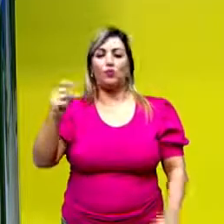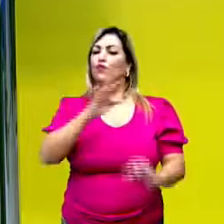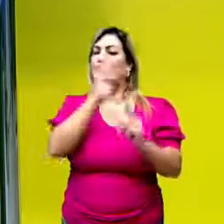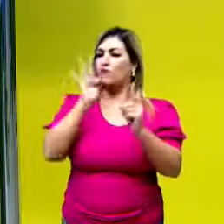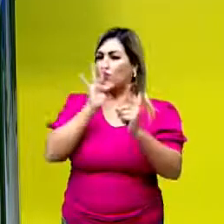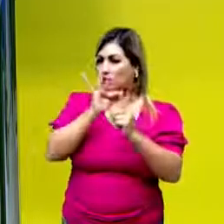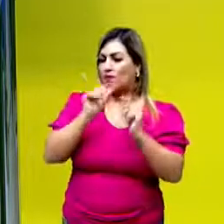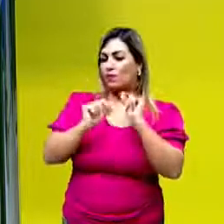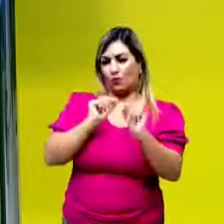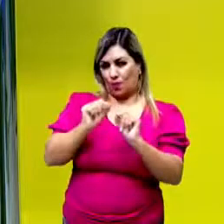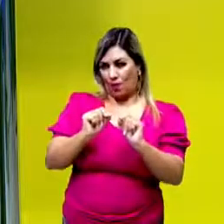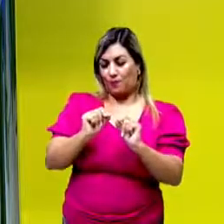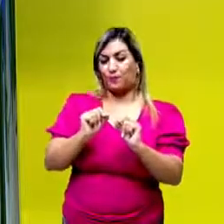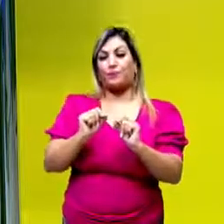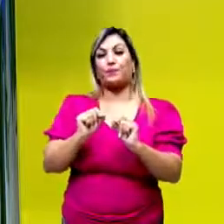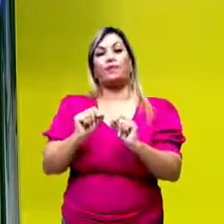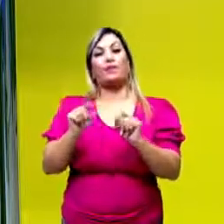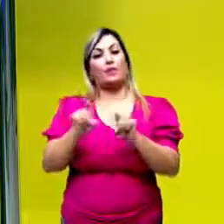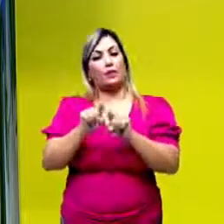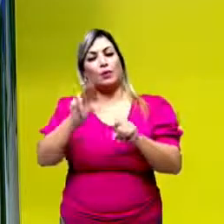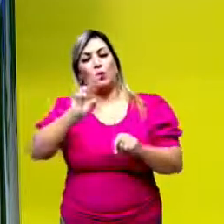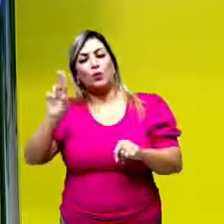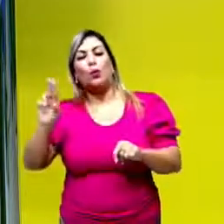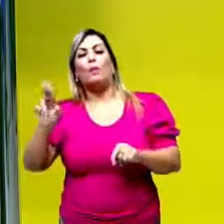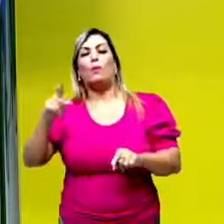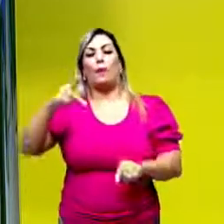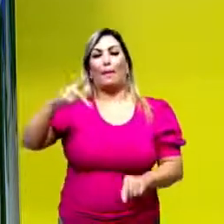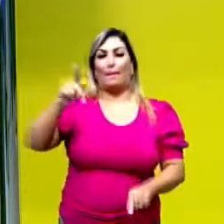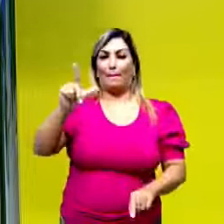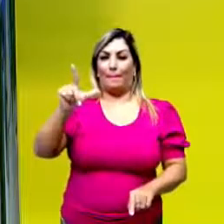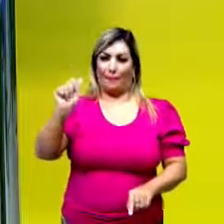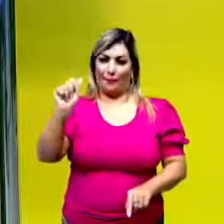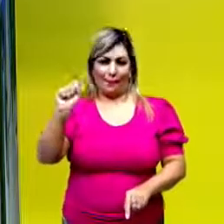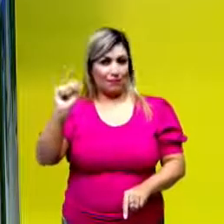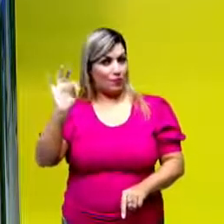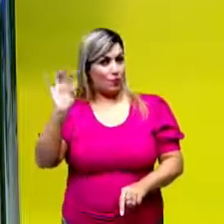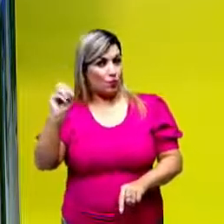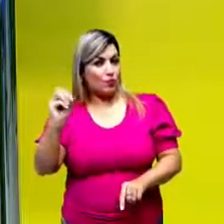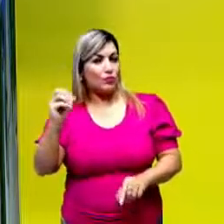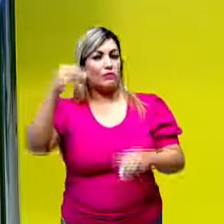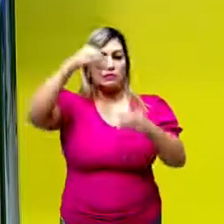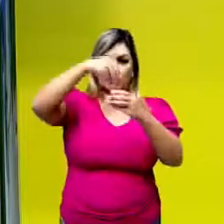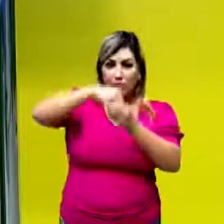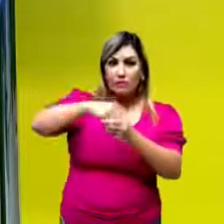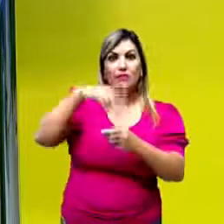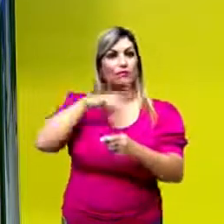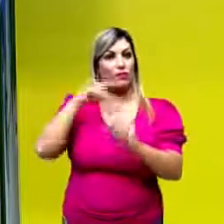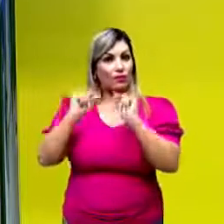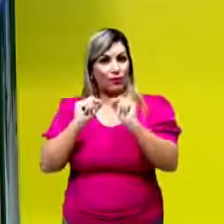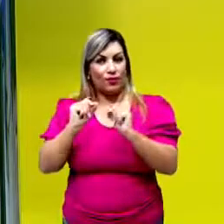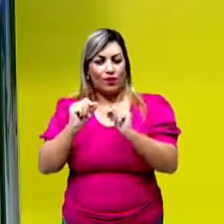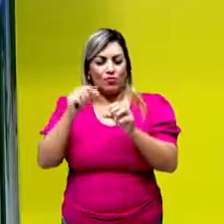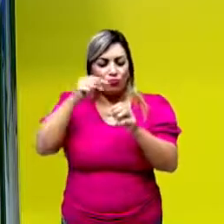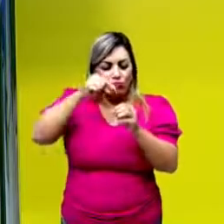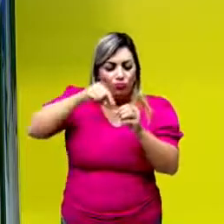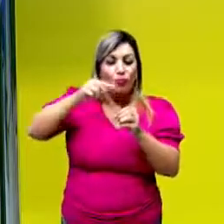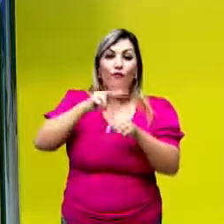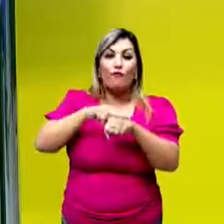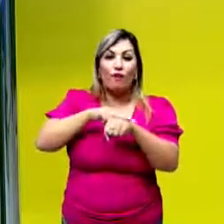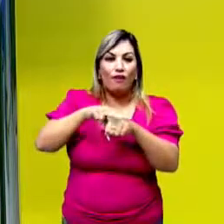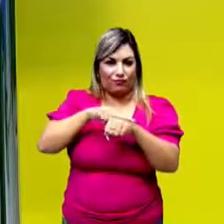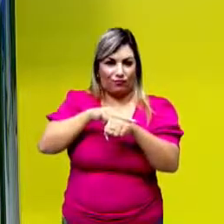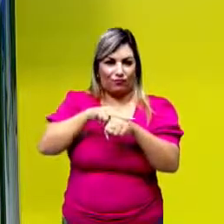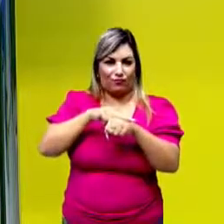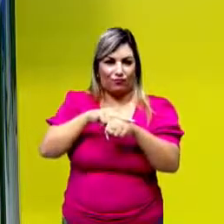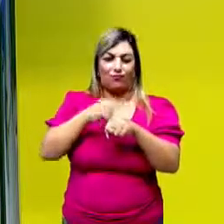cloroplastos, são também chamados genericamente de plastos, contém dentro deles um pigmento verde,